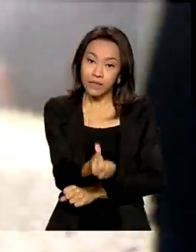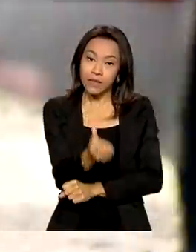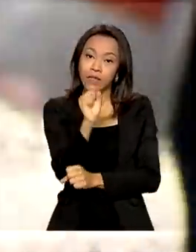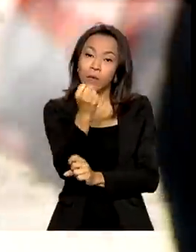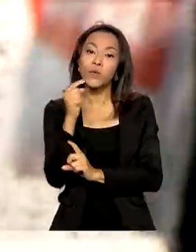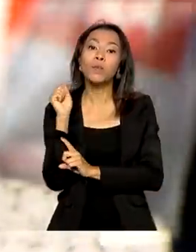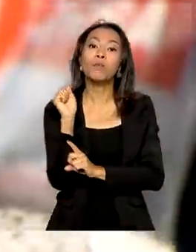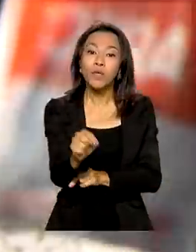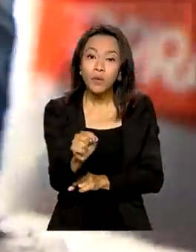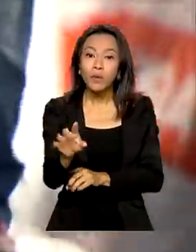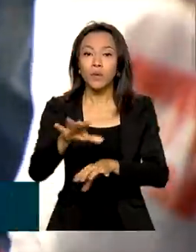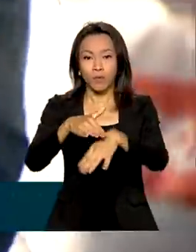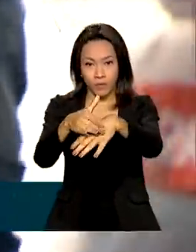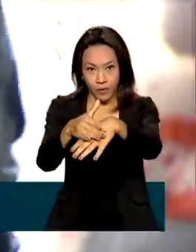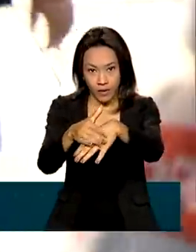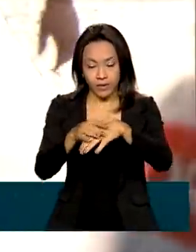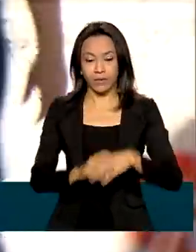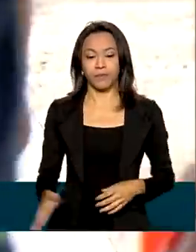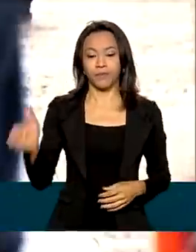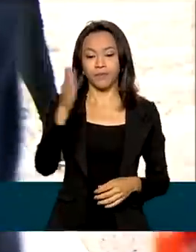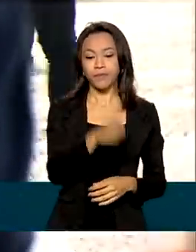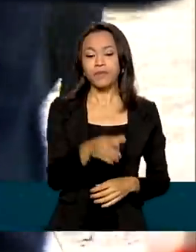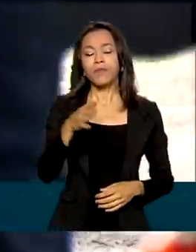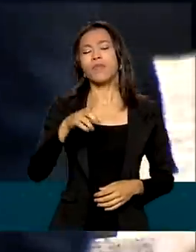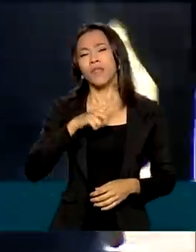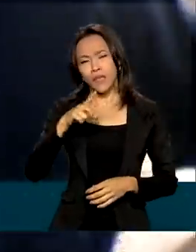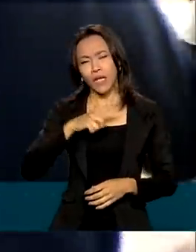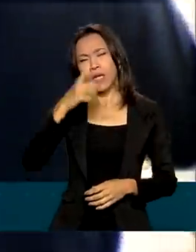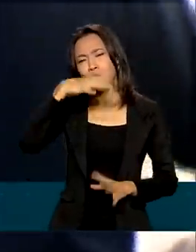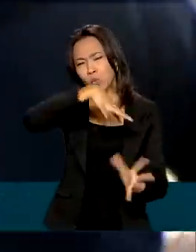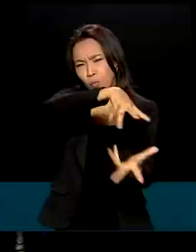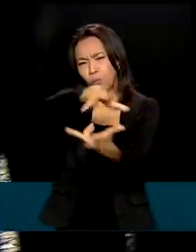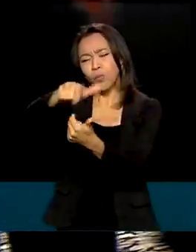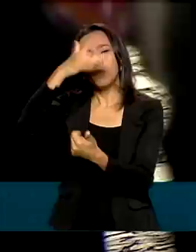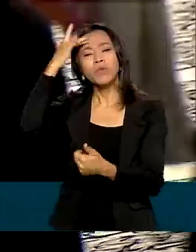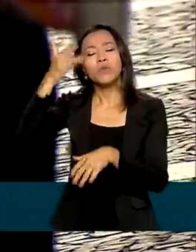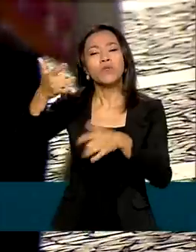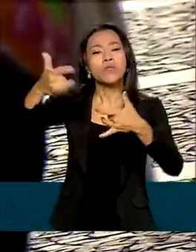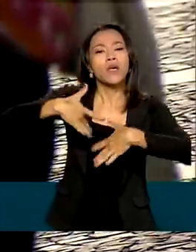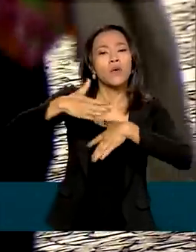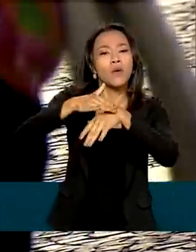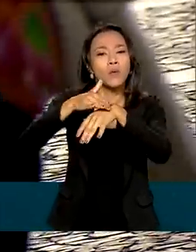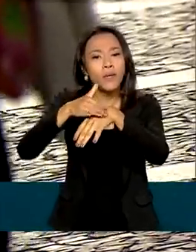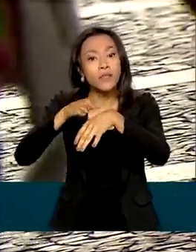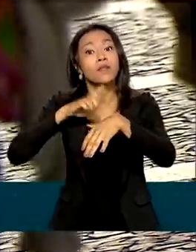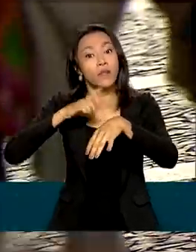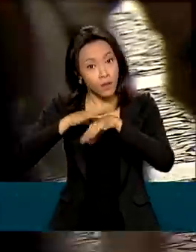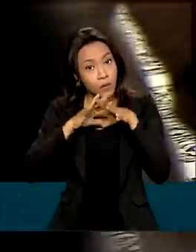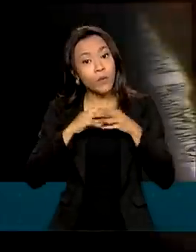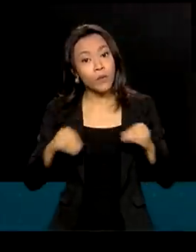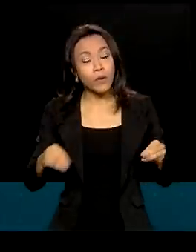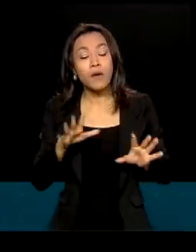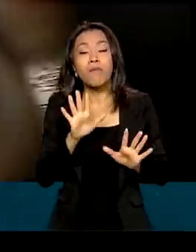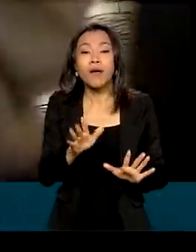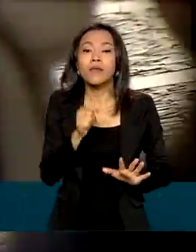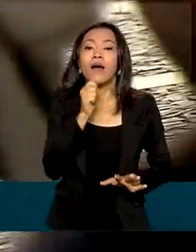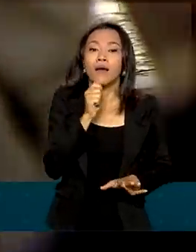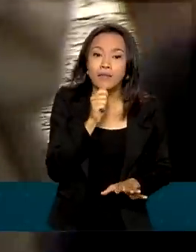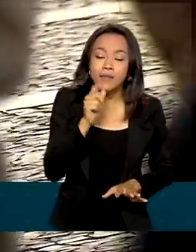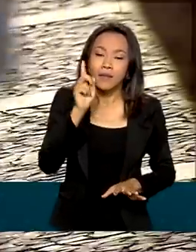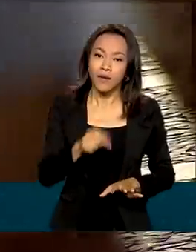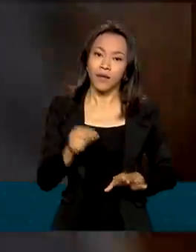Cerca de 10 milhões de pessoas no mundo convivem com a tuberculose, uma doença que tem cura, mas que ainda é um